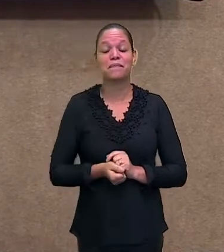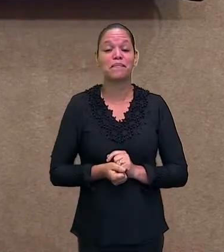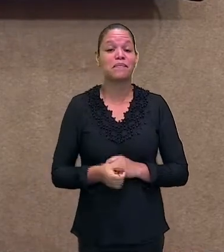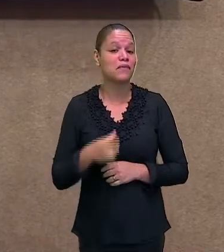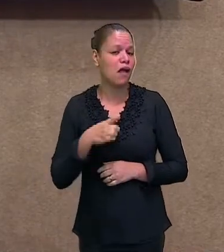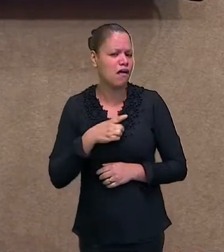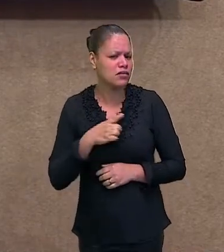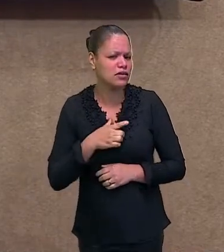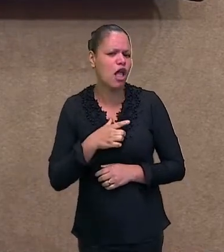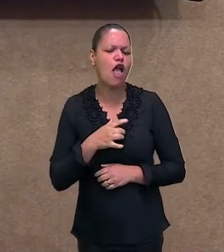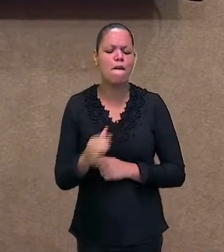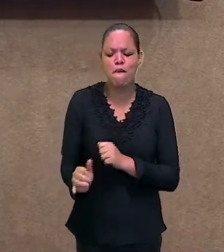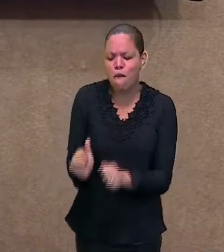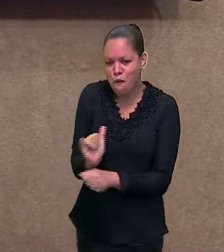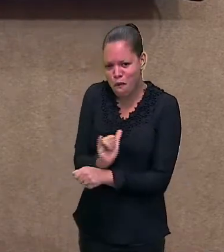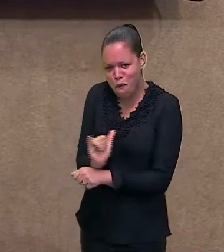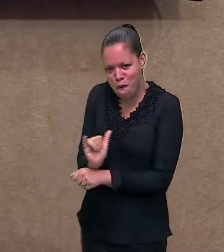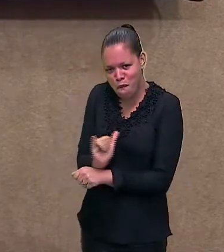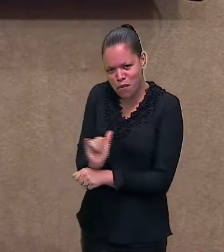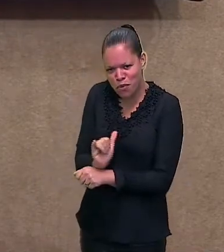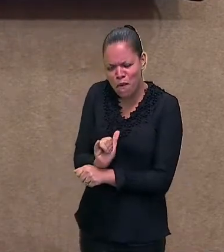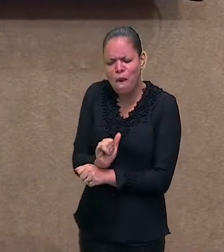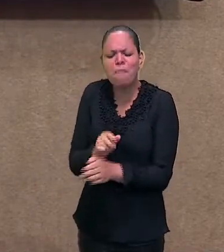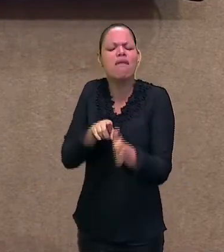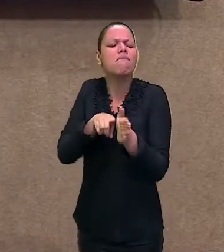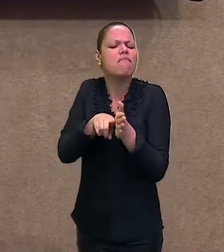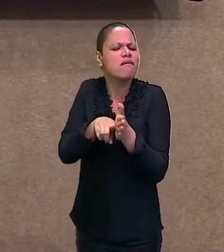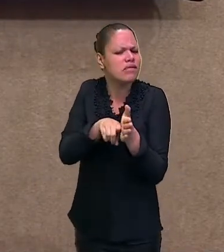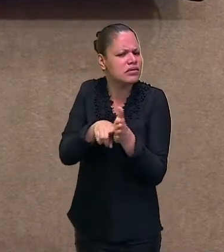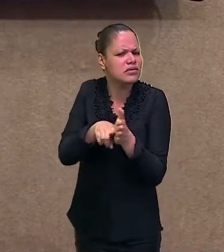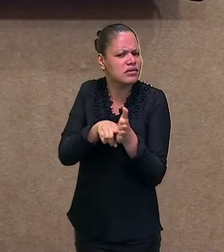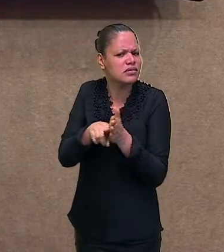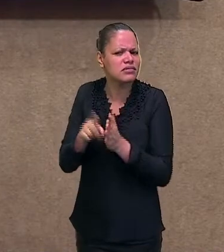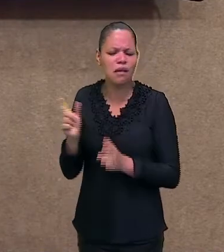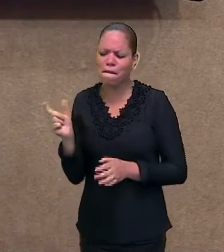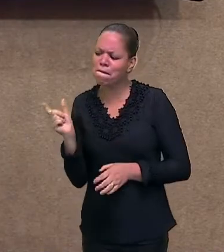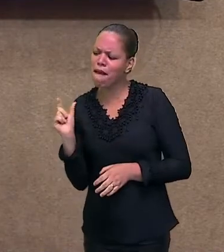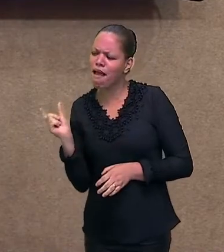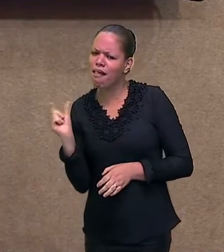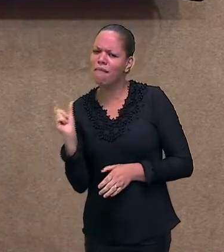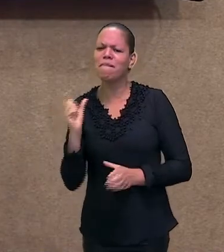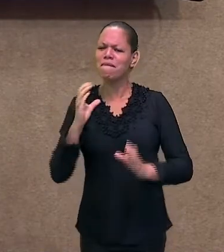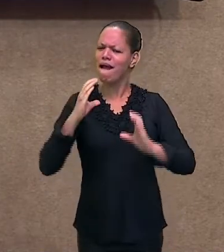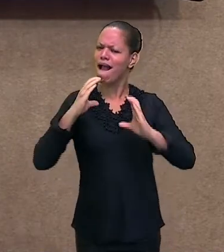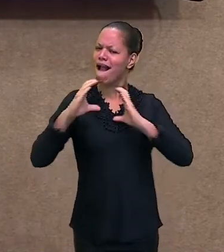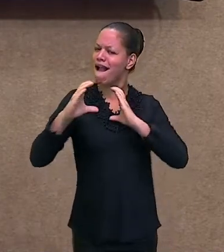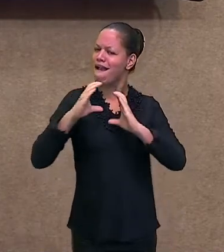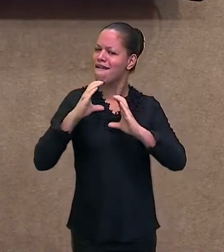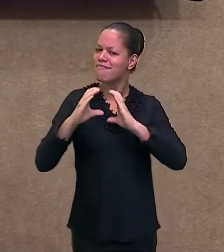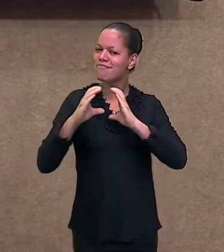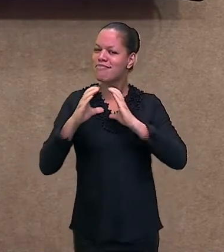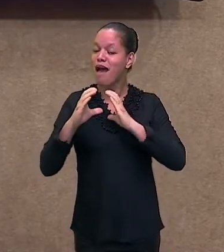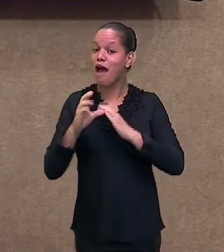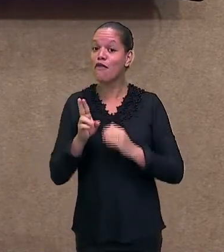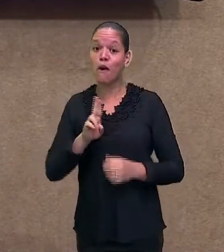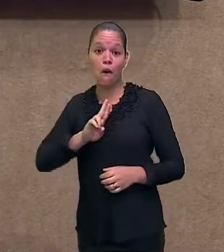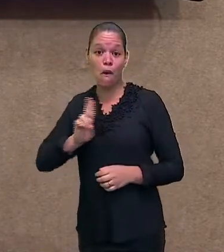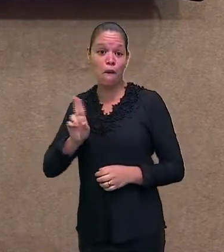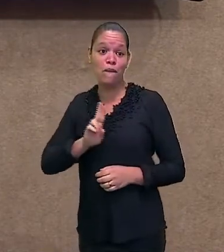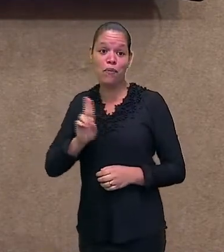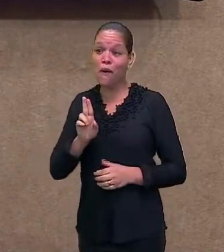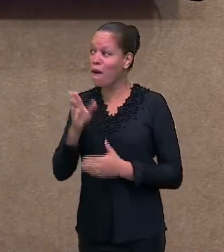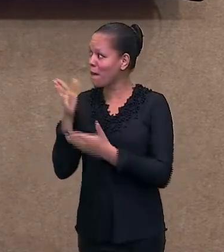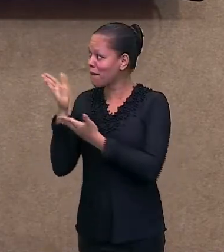pesquisem lá, palavra cantada Pindorama. É uma música muito bonita que fala sobre essa